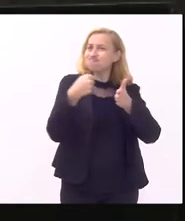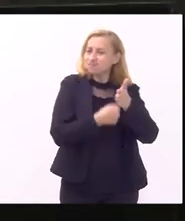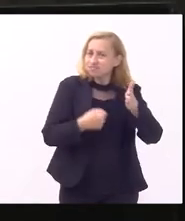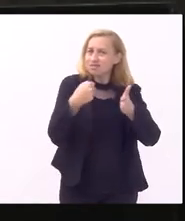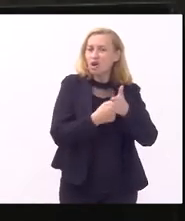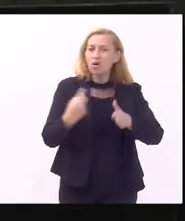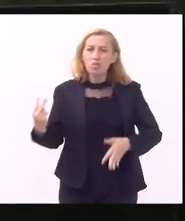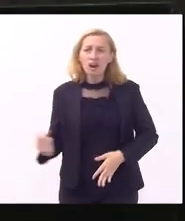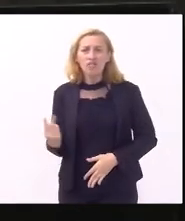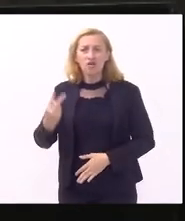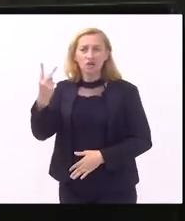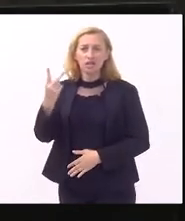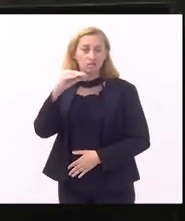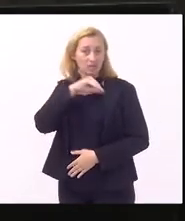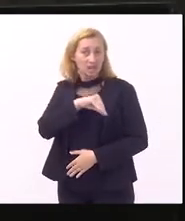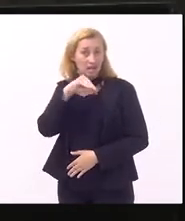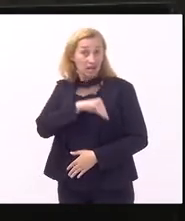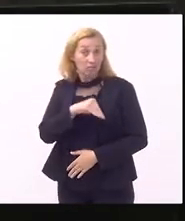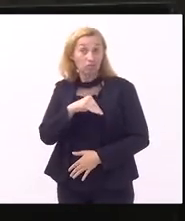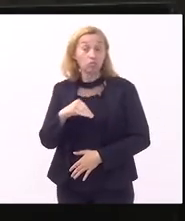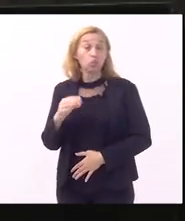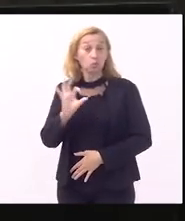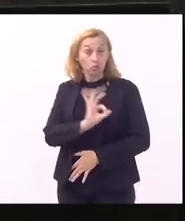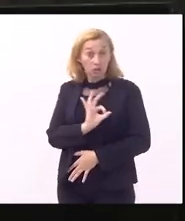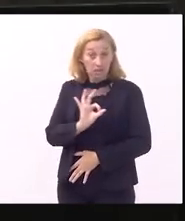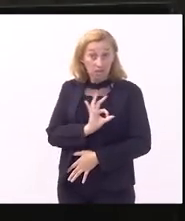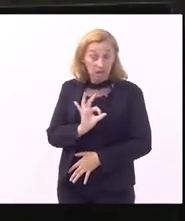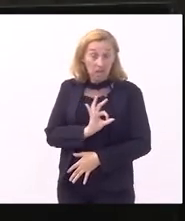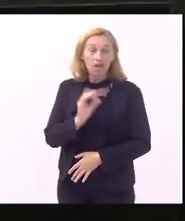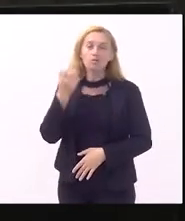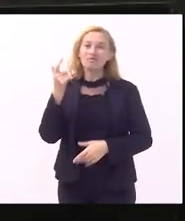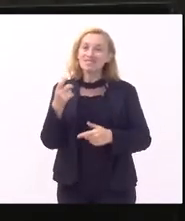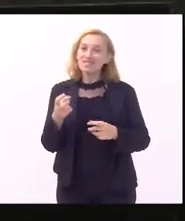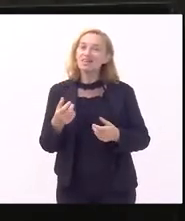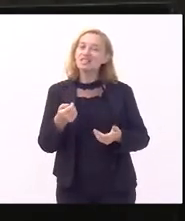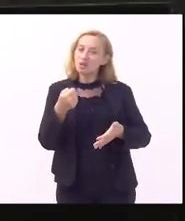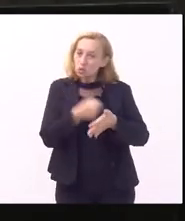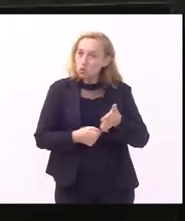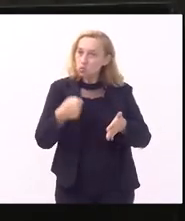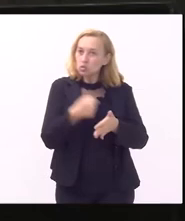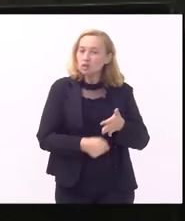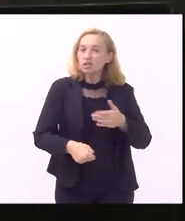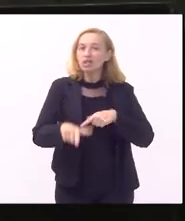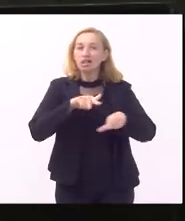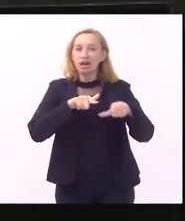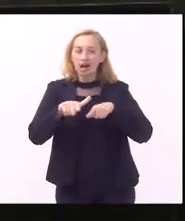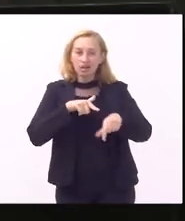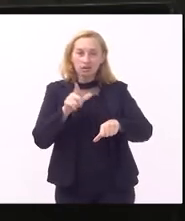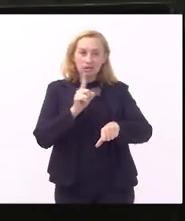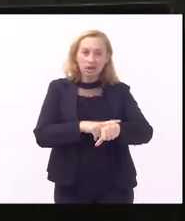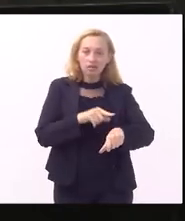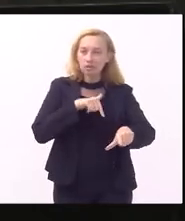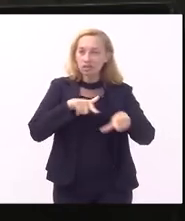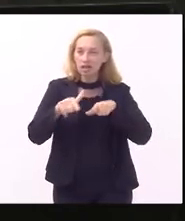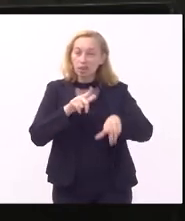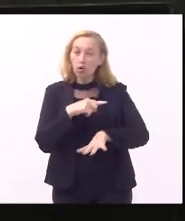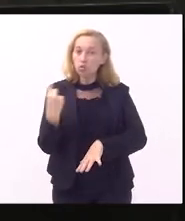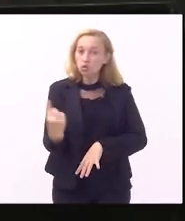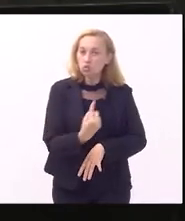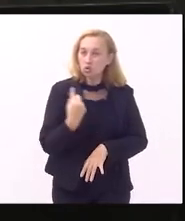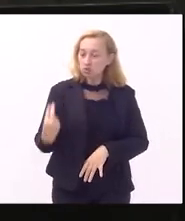valorização salarial do policial e por essa briga por cargos e salários porque os nossos